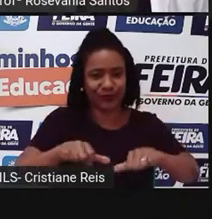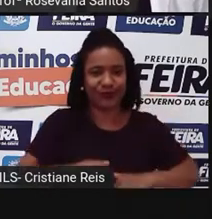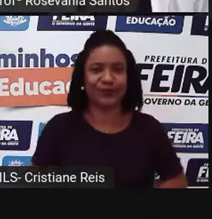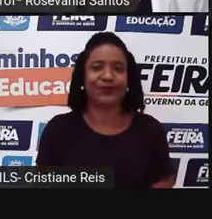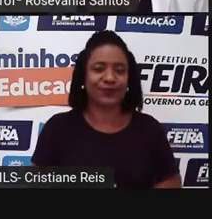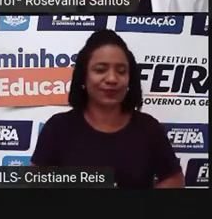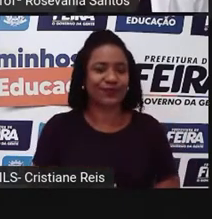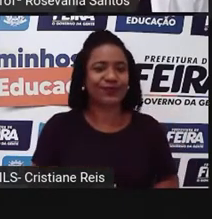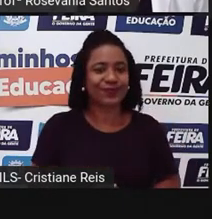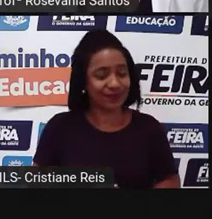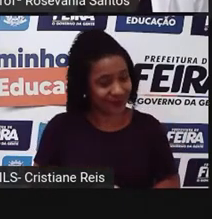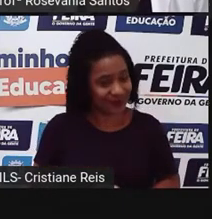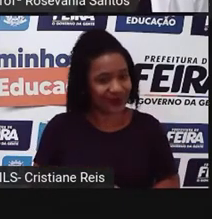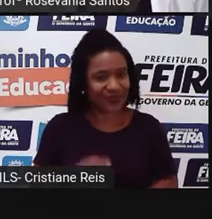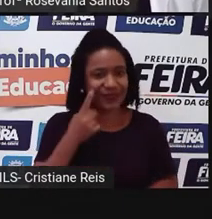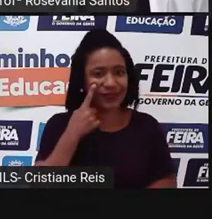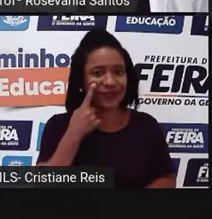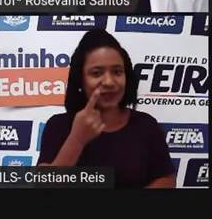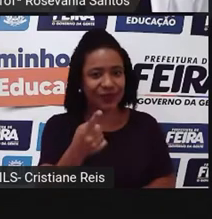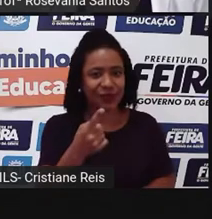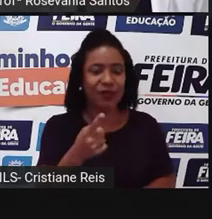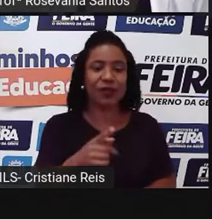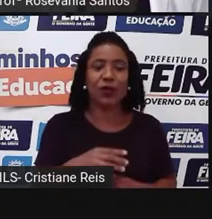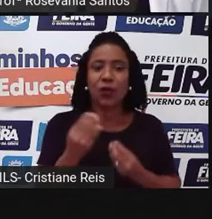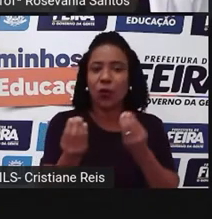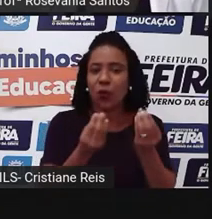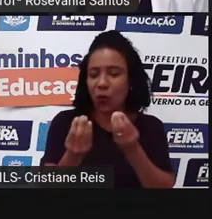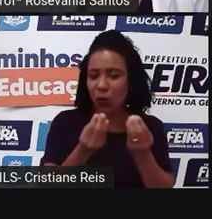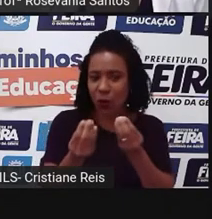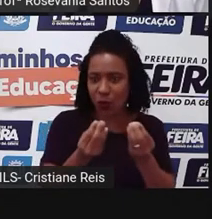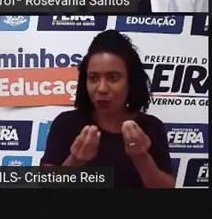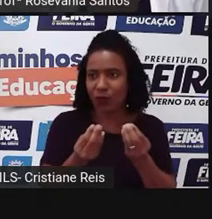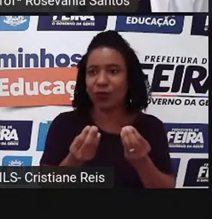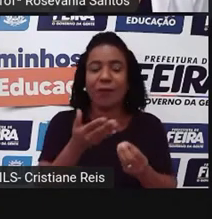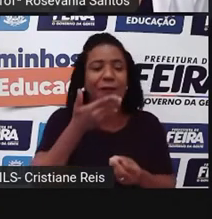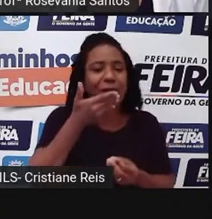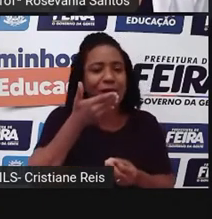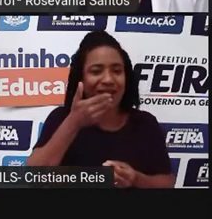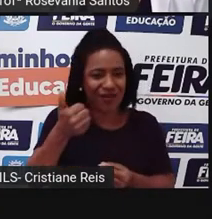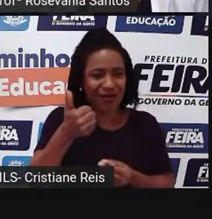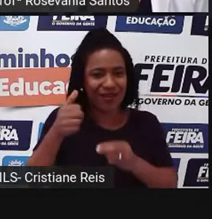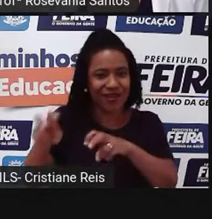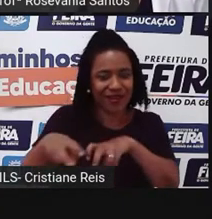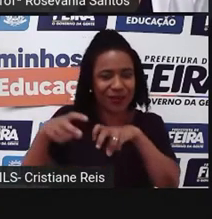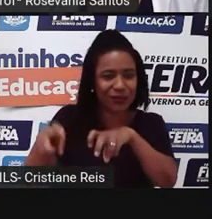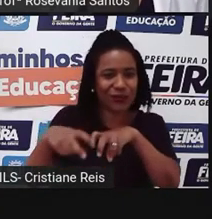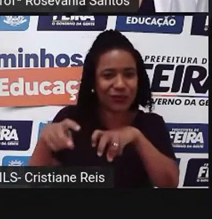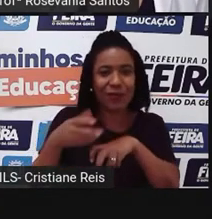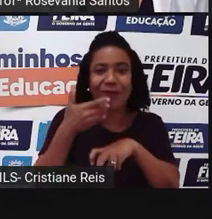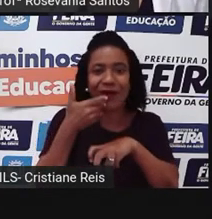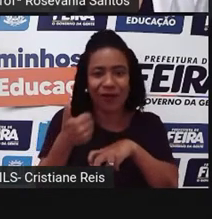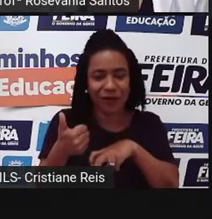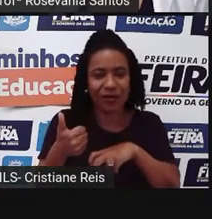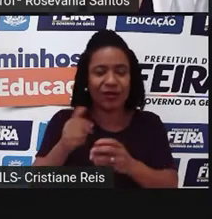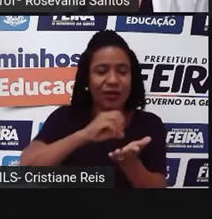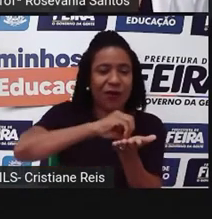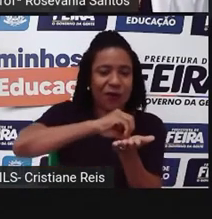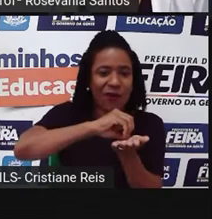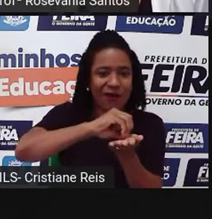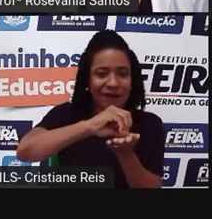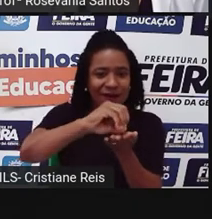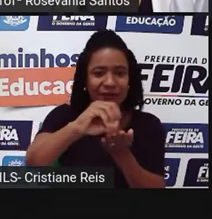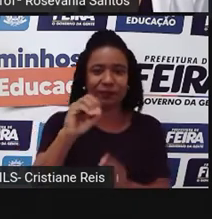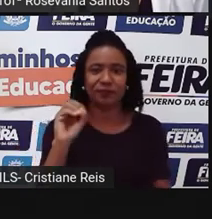E aí, tem aqui algumas sugestões dessas, né? Aqui a gente tem a agricultura orgânica ou biológica, que é conhecida também, né?